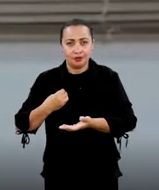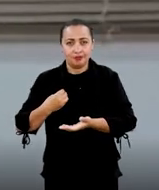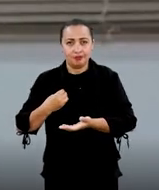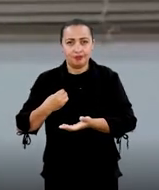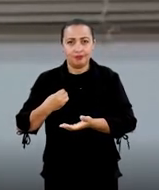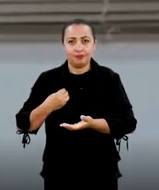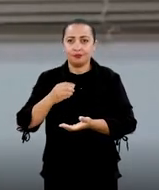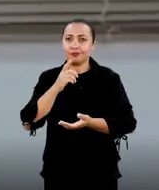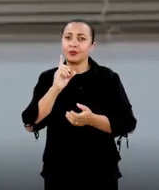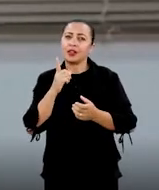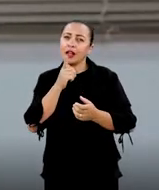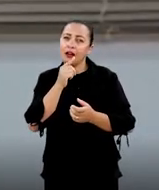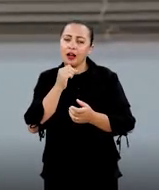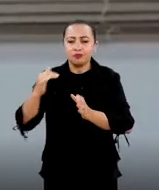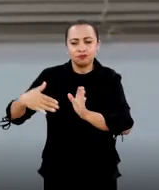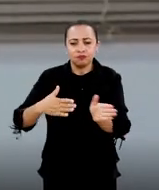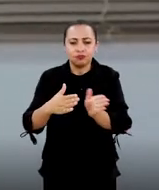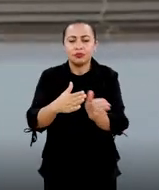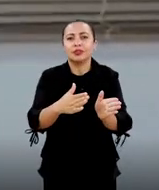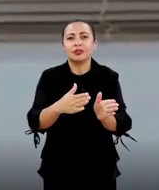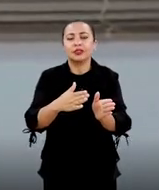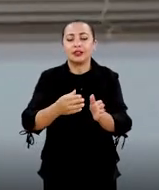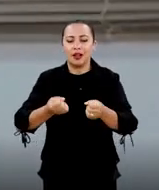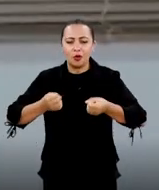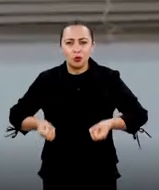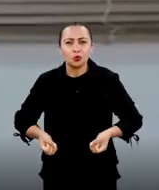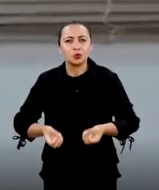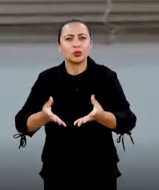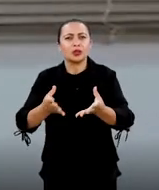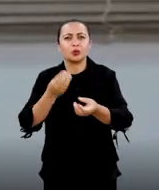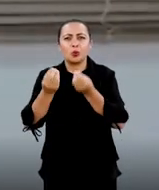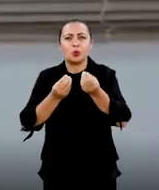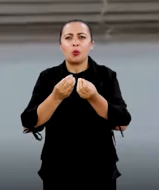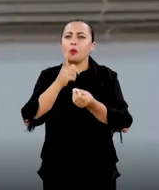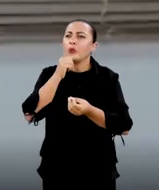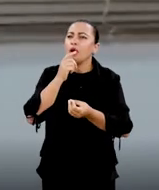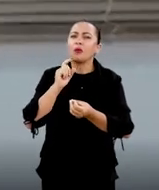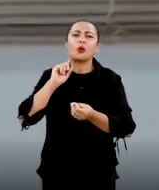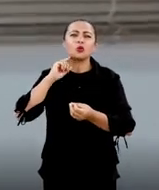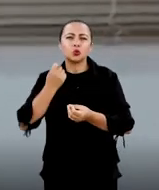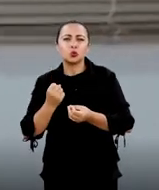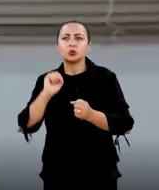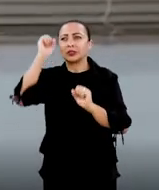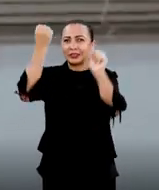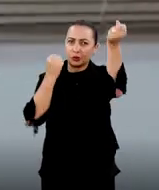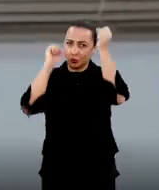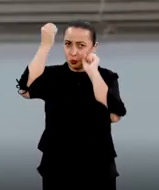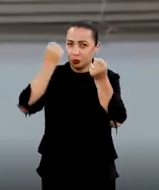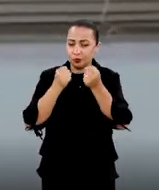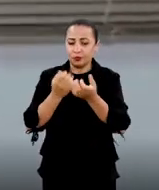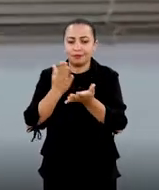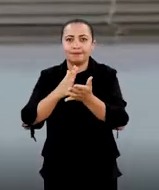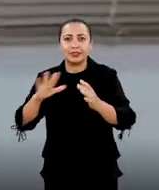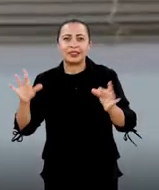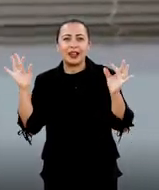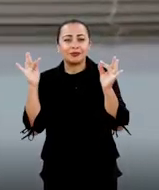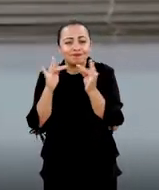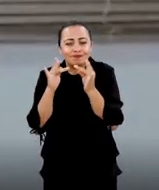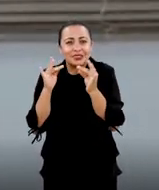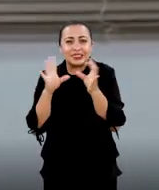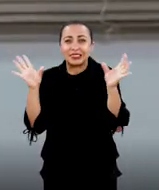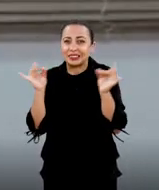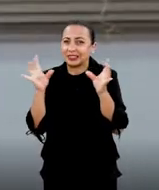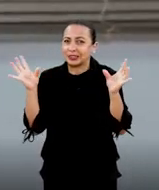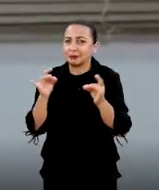nos rios, é lançado como um efluente da indústria, ele acaba contaminando